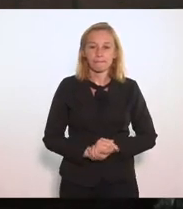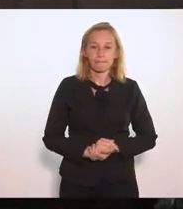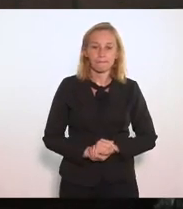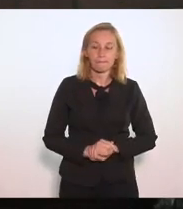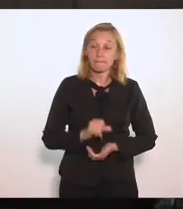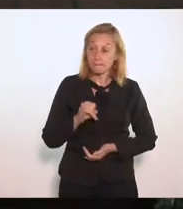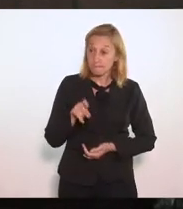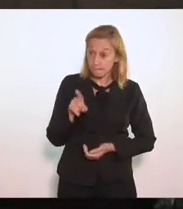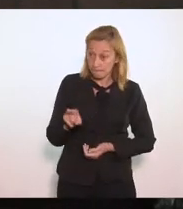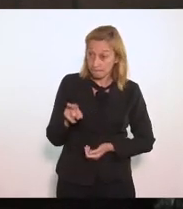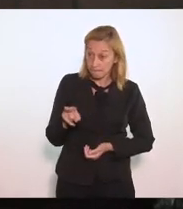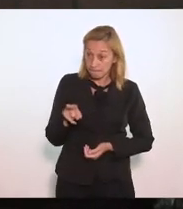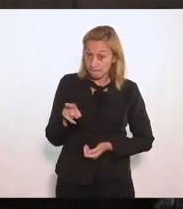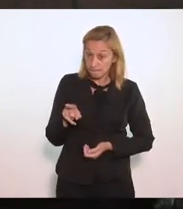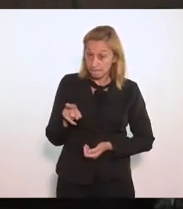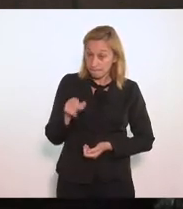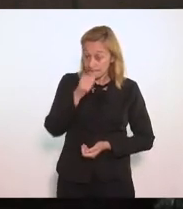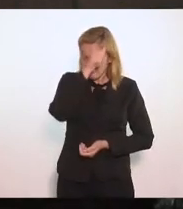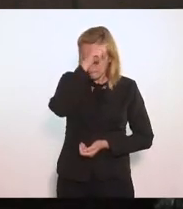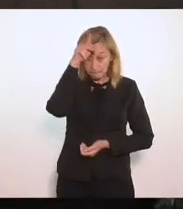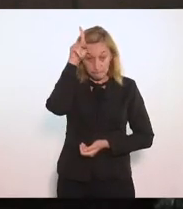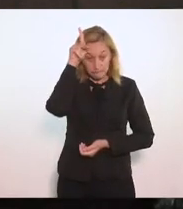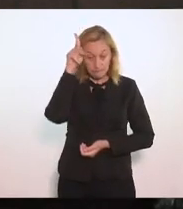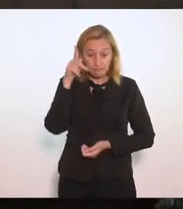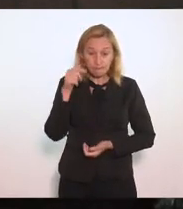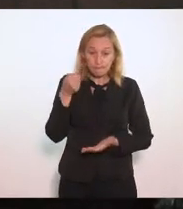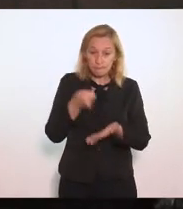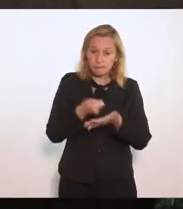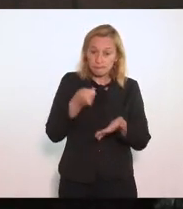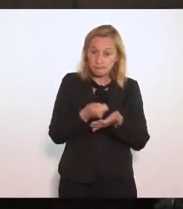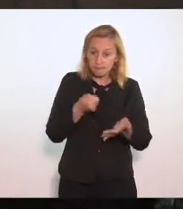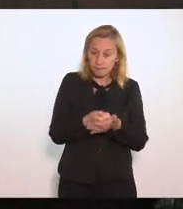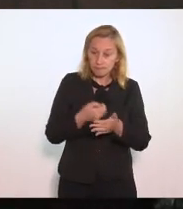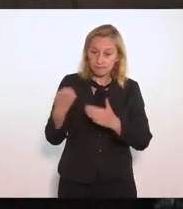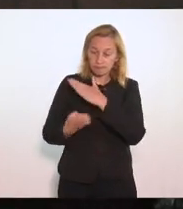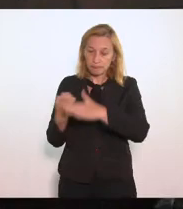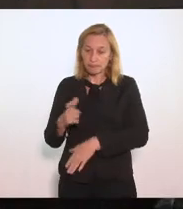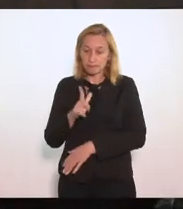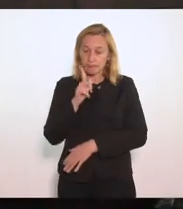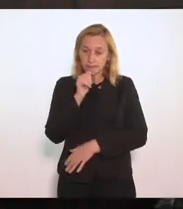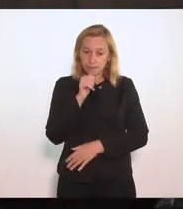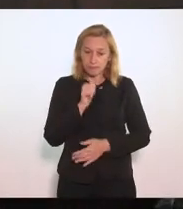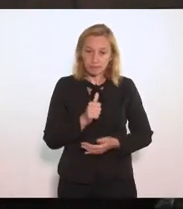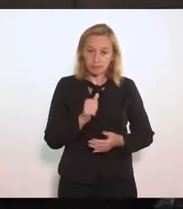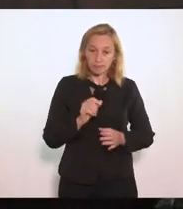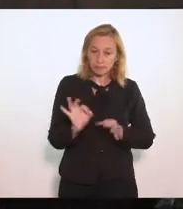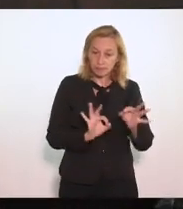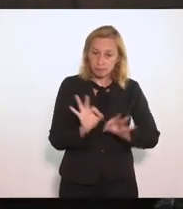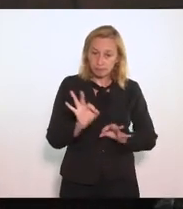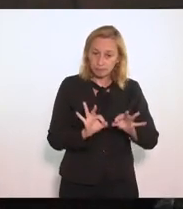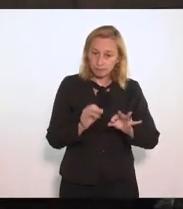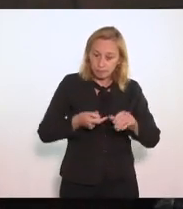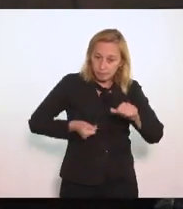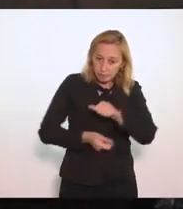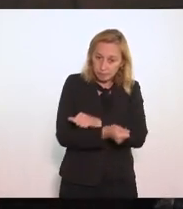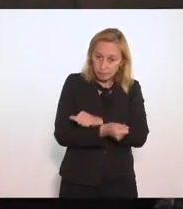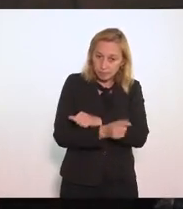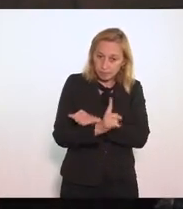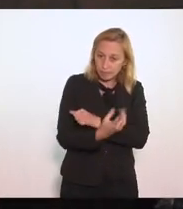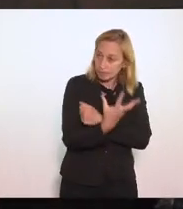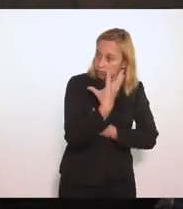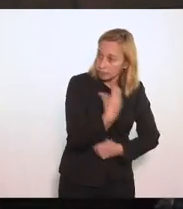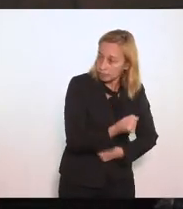Se você Como prefeito Exigia da CEDAI O plano de investimentos E esse plano de investimentos Não era atendido